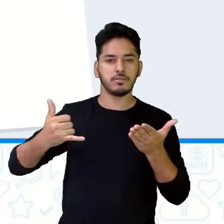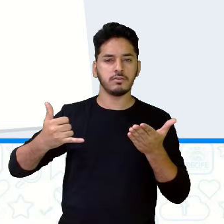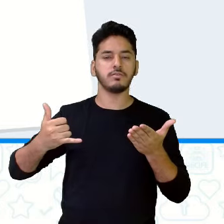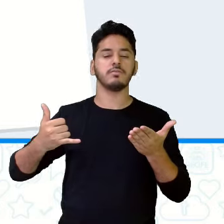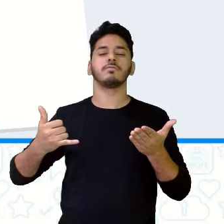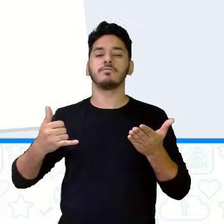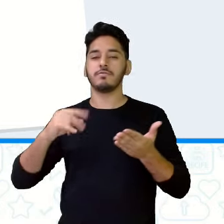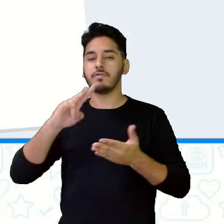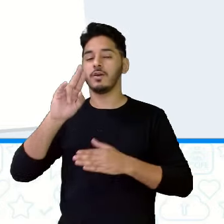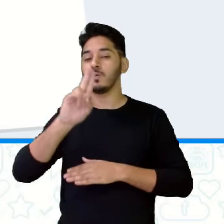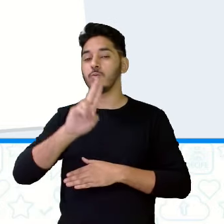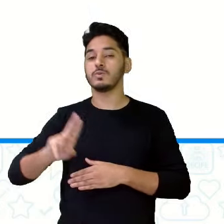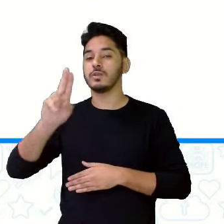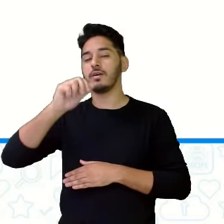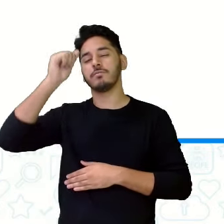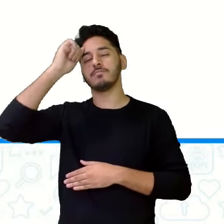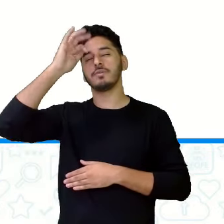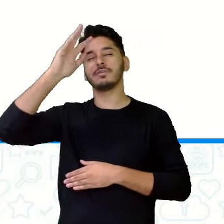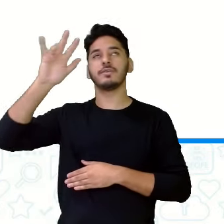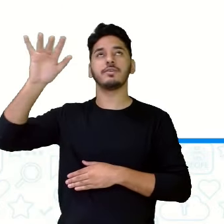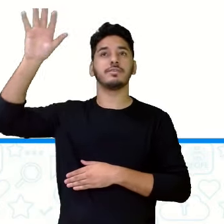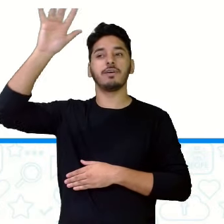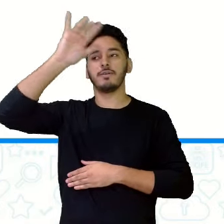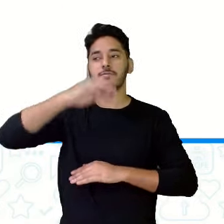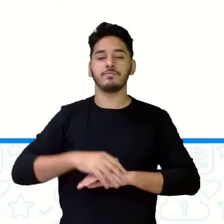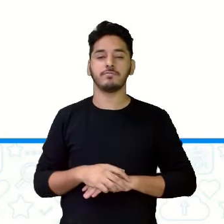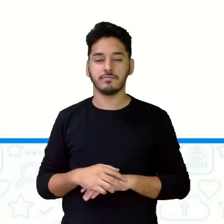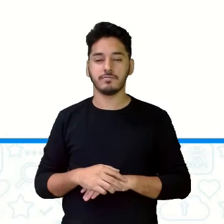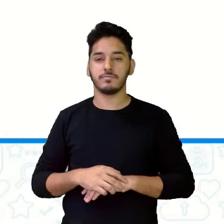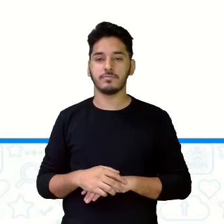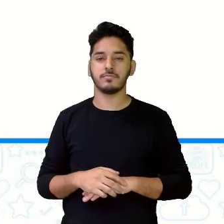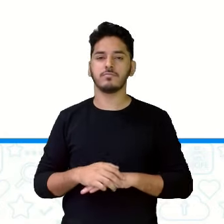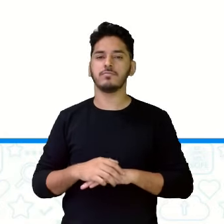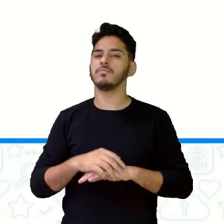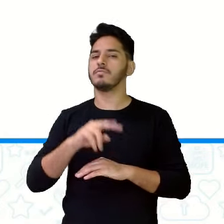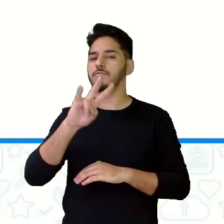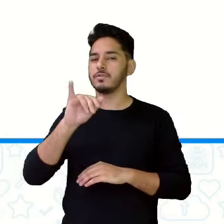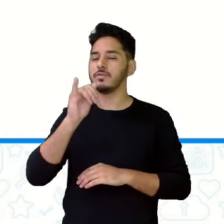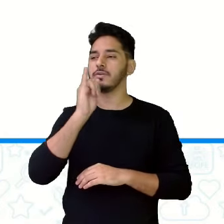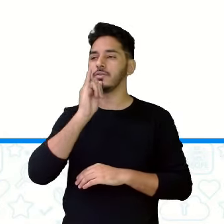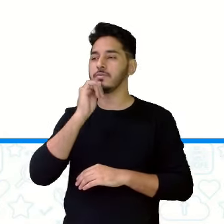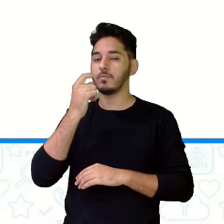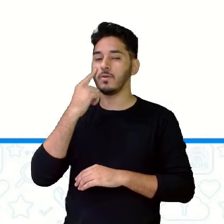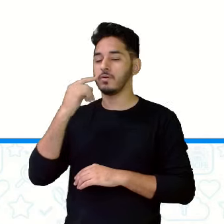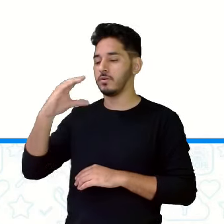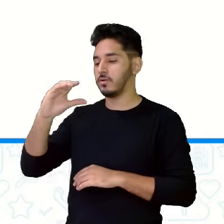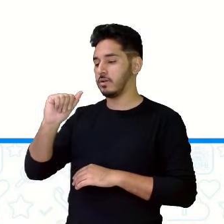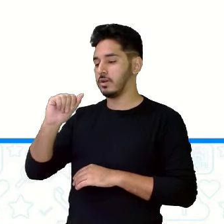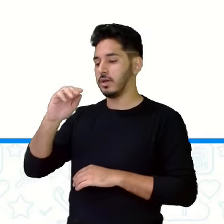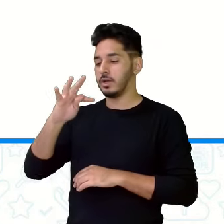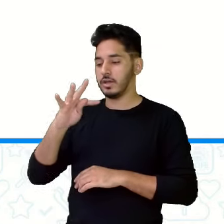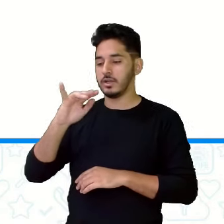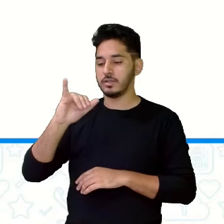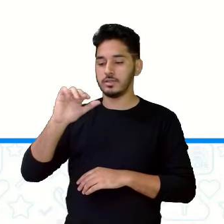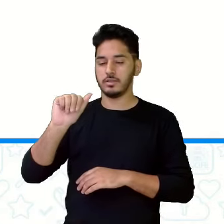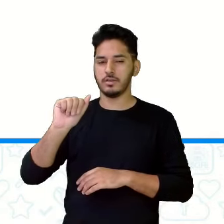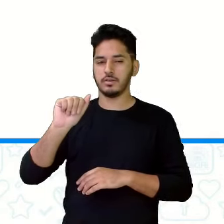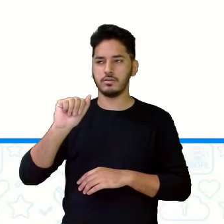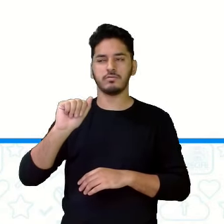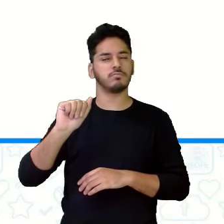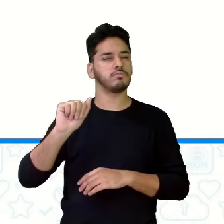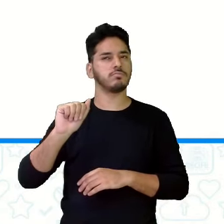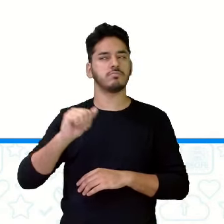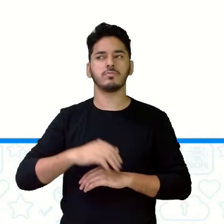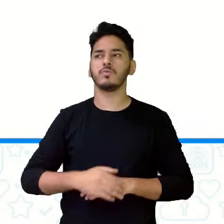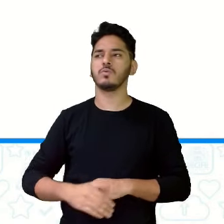Usar aí a imaginação. Eu dou o exemplo aqui do nome da professora. Cátia. O